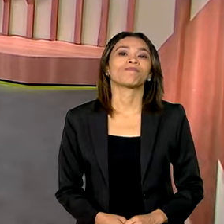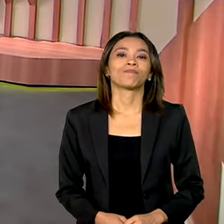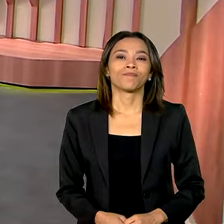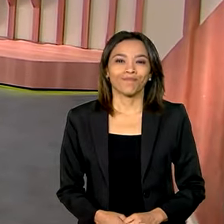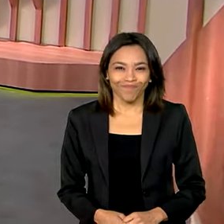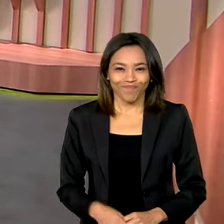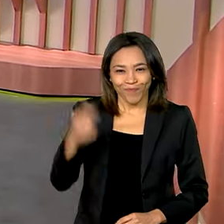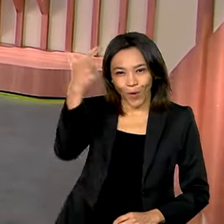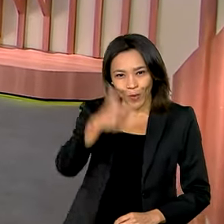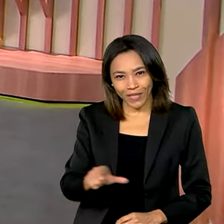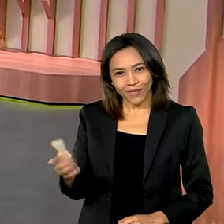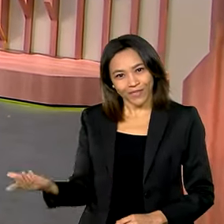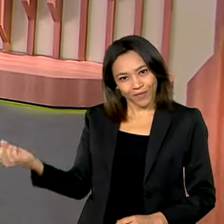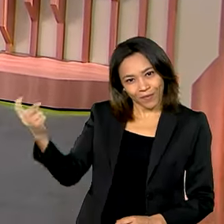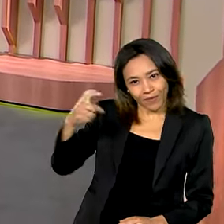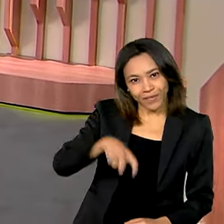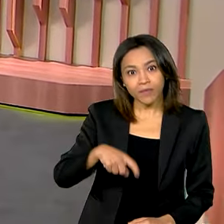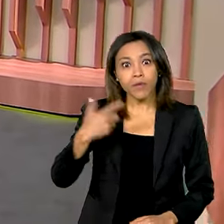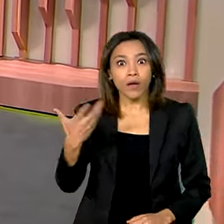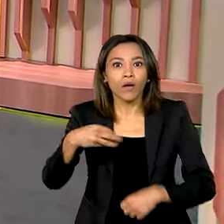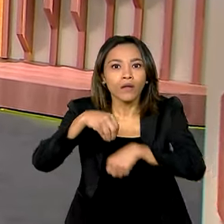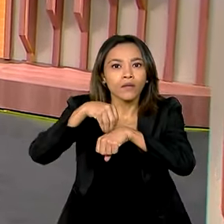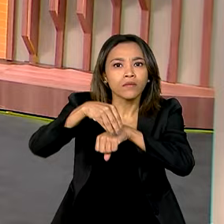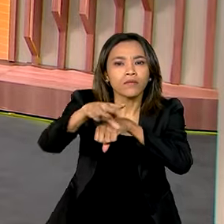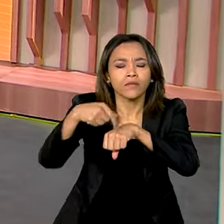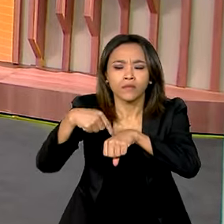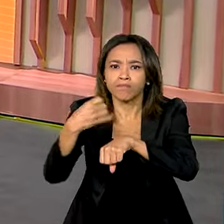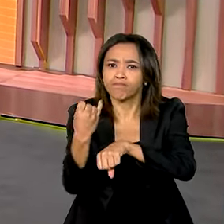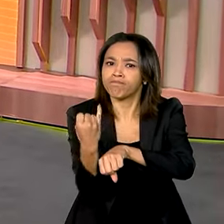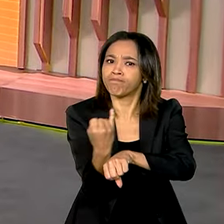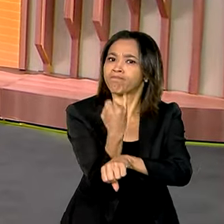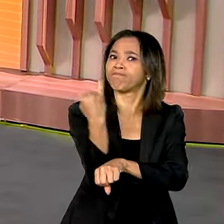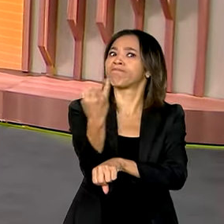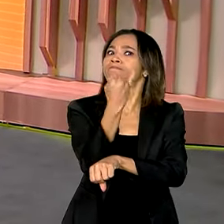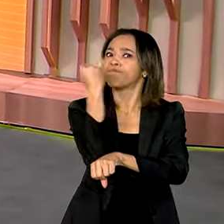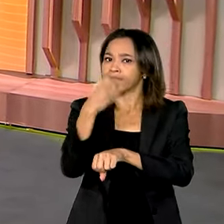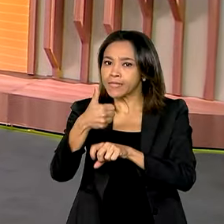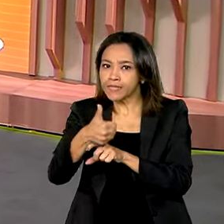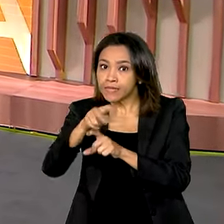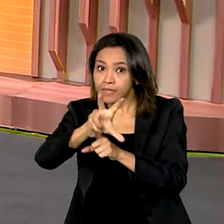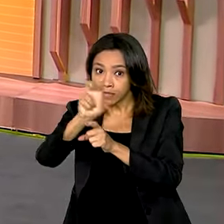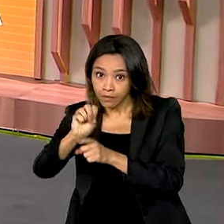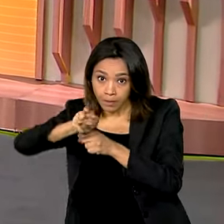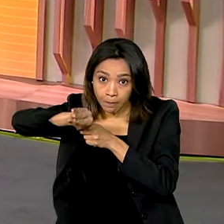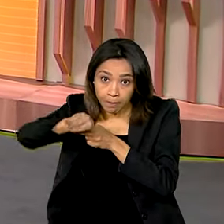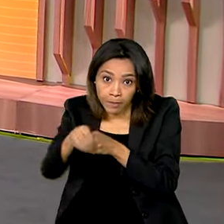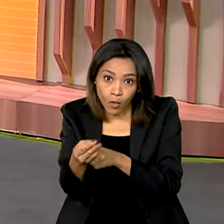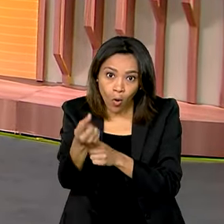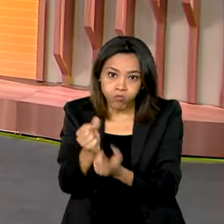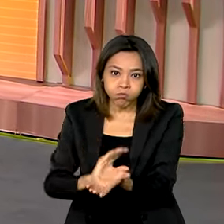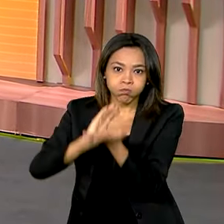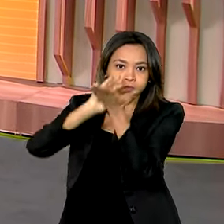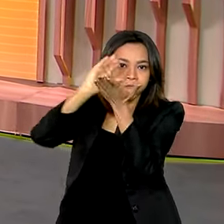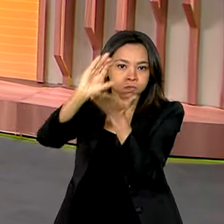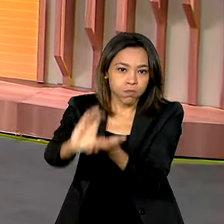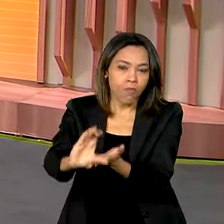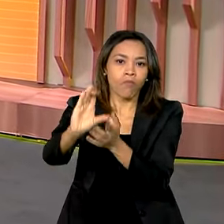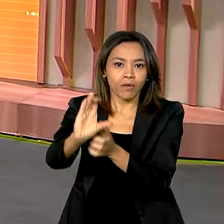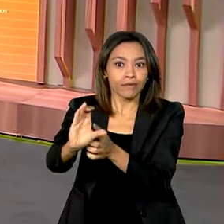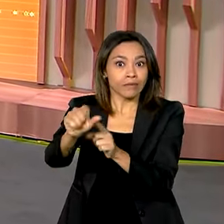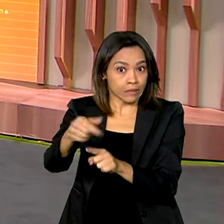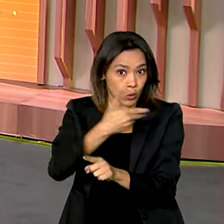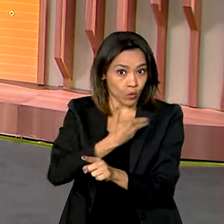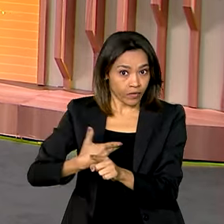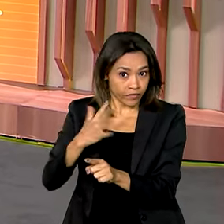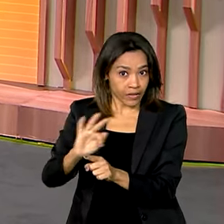Estamos de volta agora com uma notícia importante. 150 milhões de reais serão destinados pelo governo